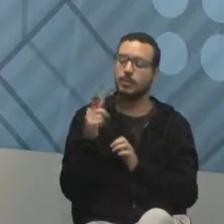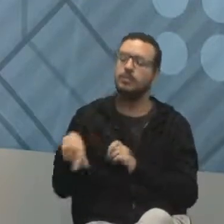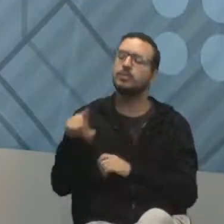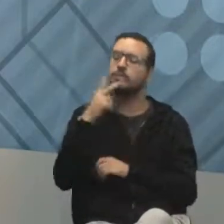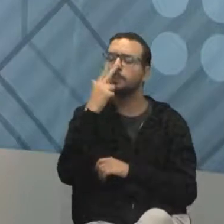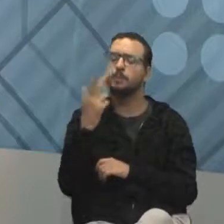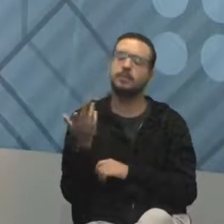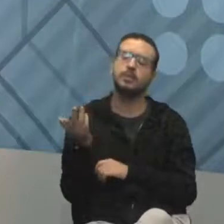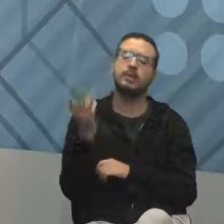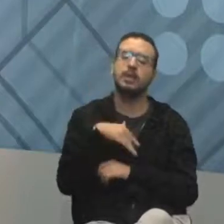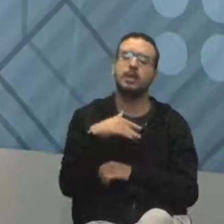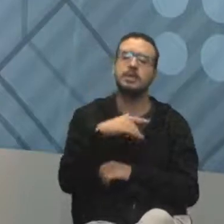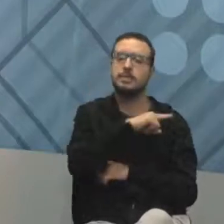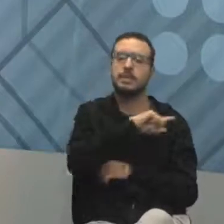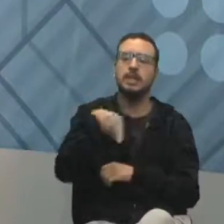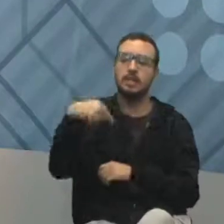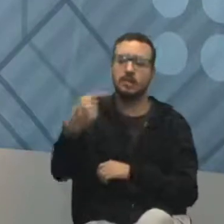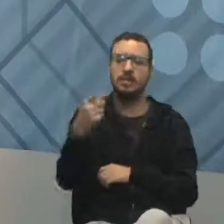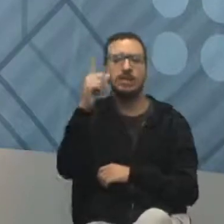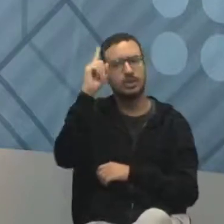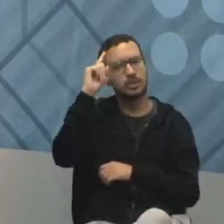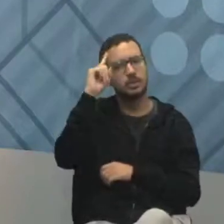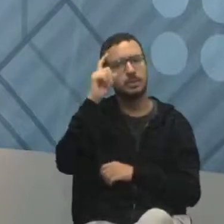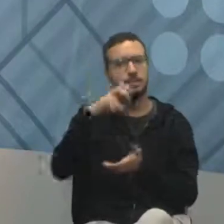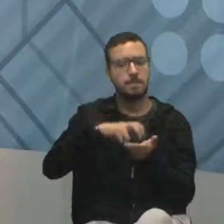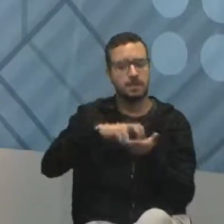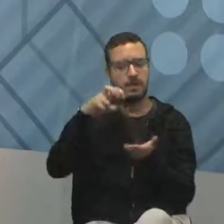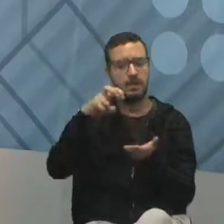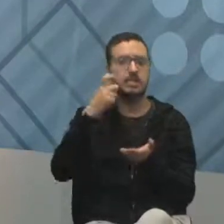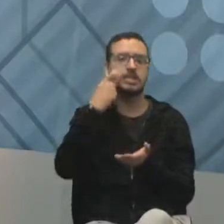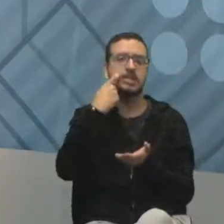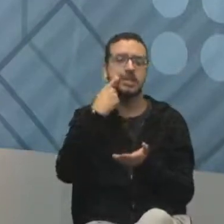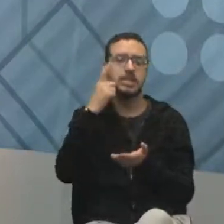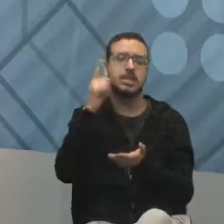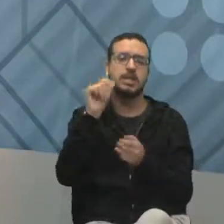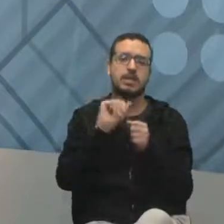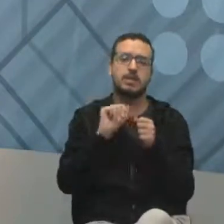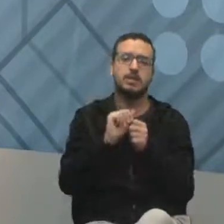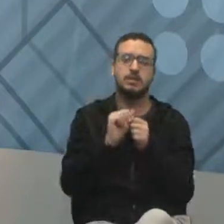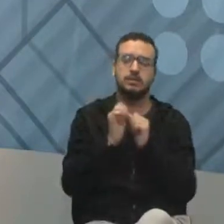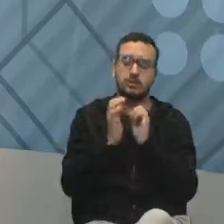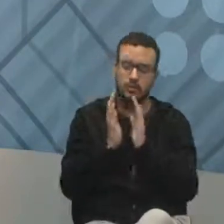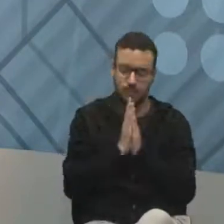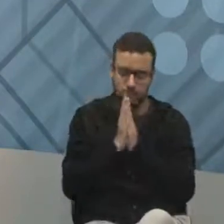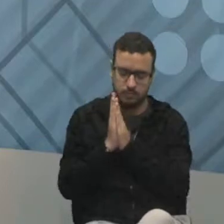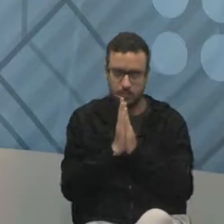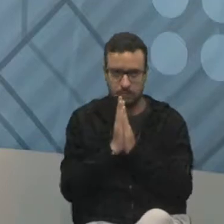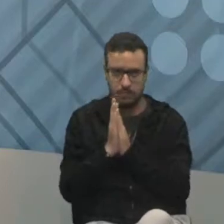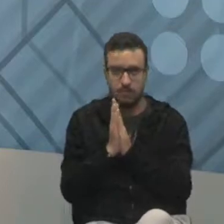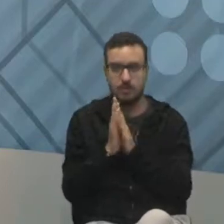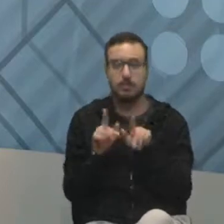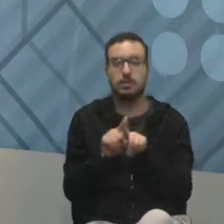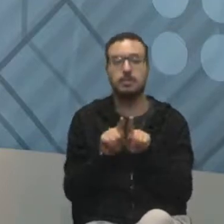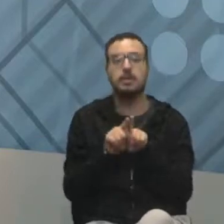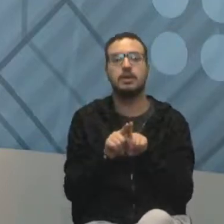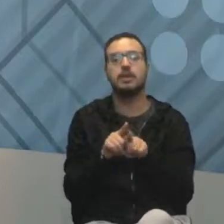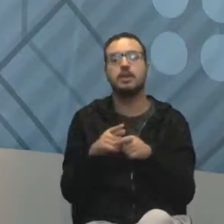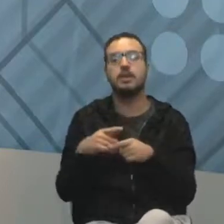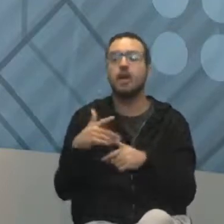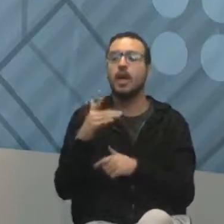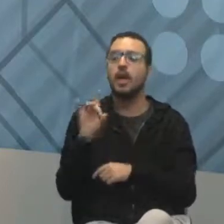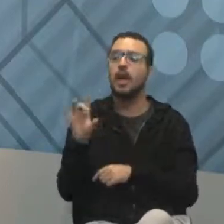manhã, na sexta-feira, a gente fazer aqui um momento de oração e cada dia da semana alguém traz um lanche, um café.